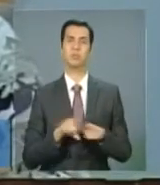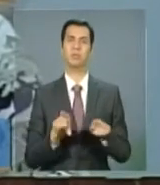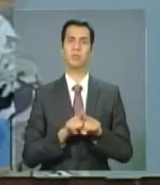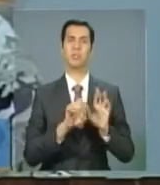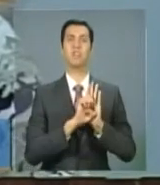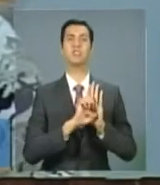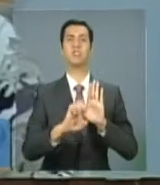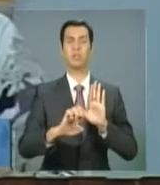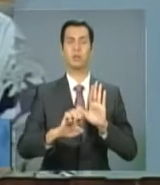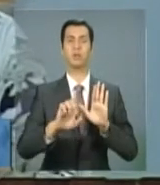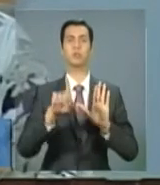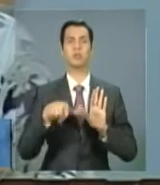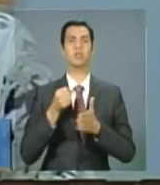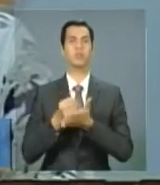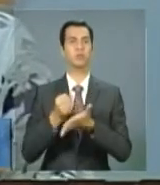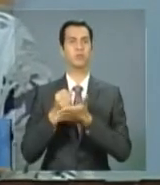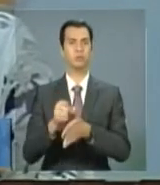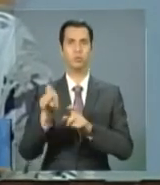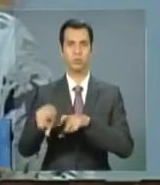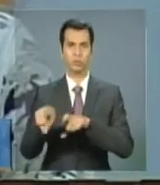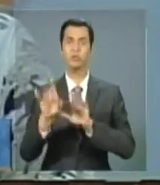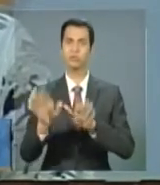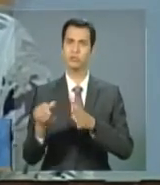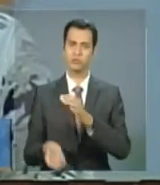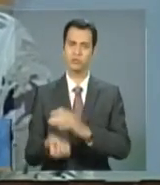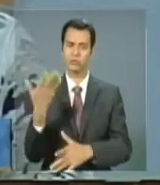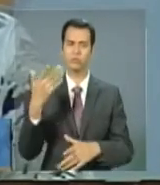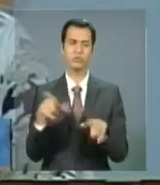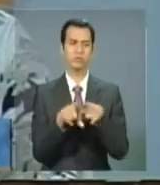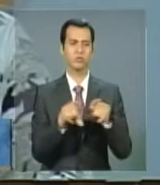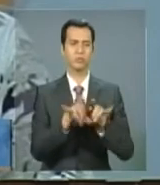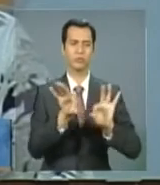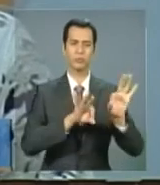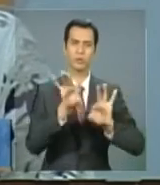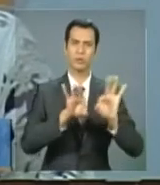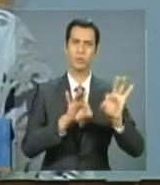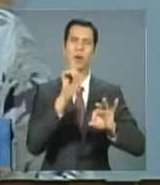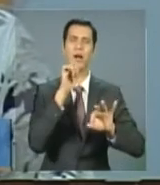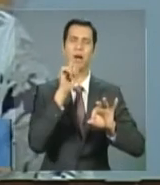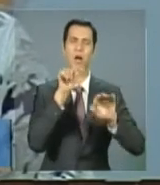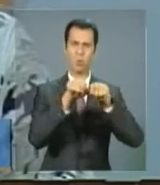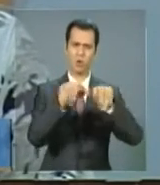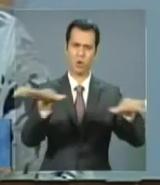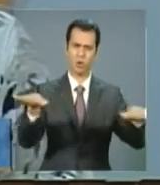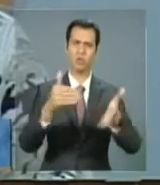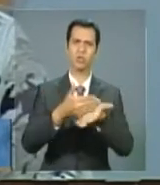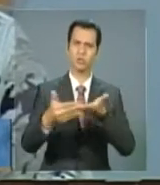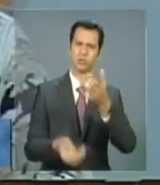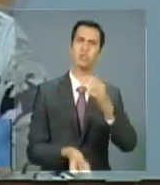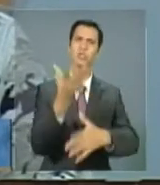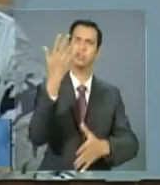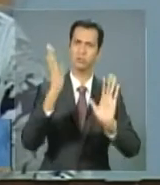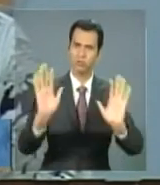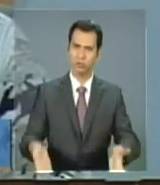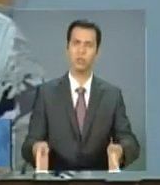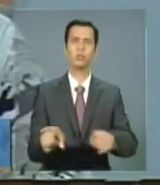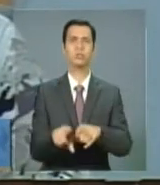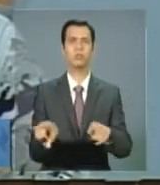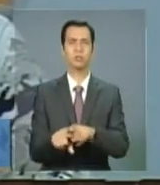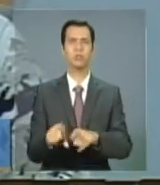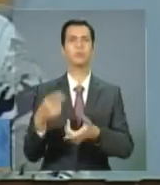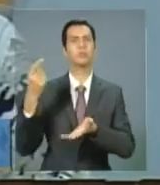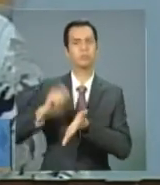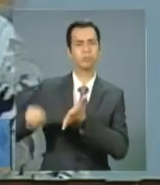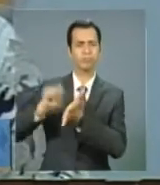publicados, foi lançado o Água para Todos, várias ações de compra da agricultura familiar também vêm